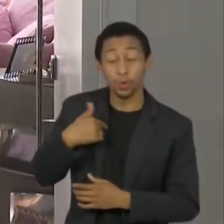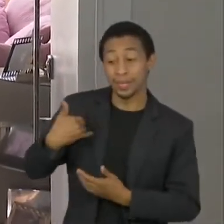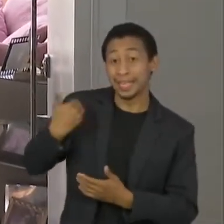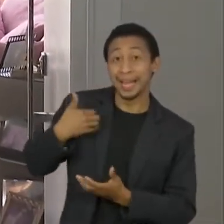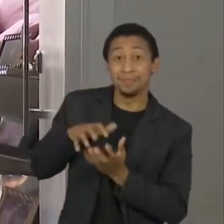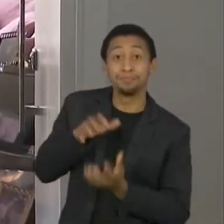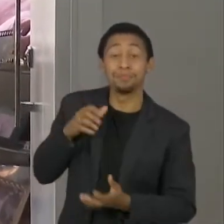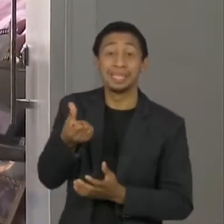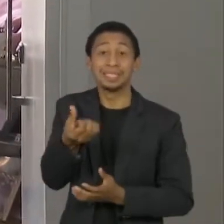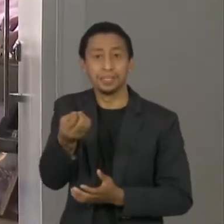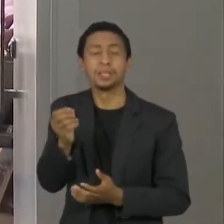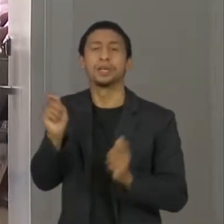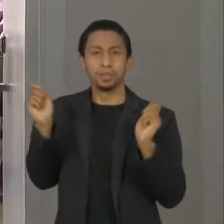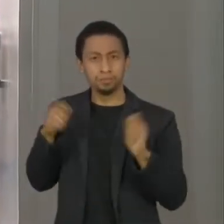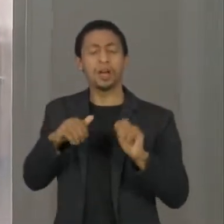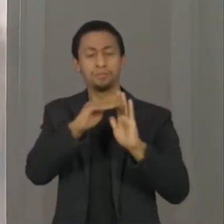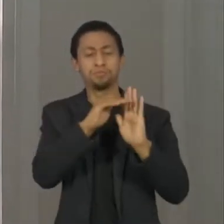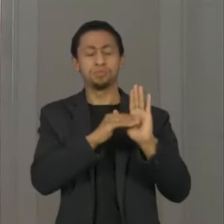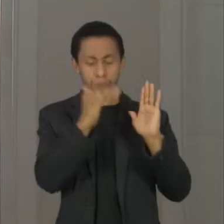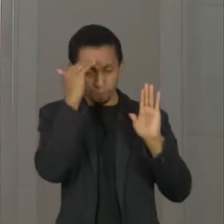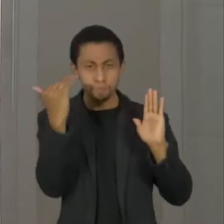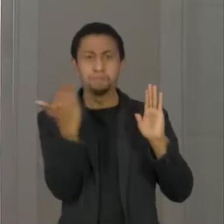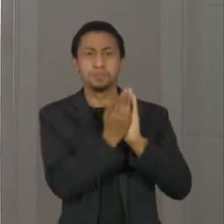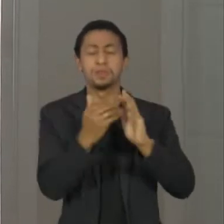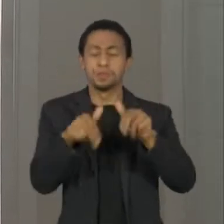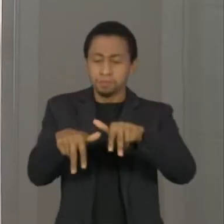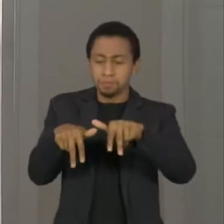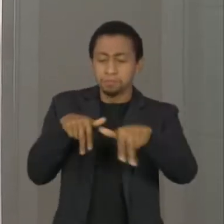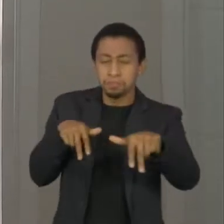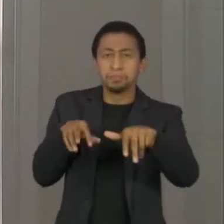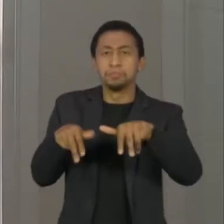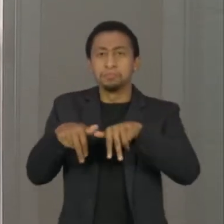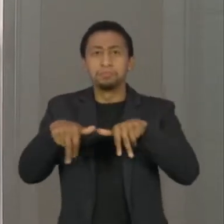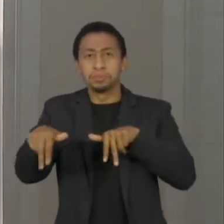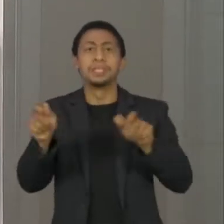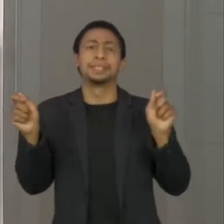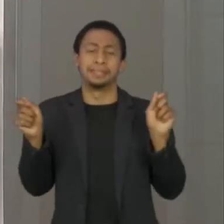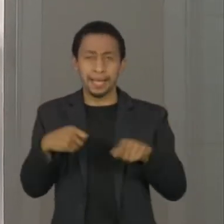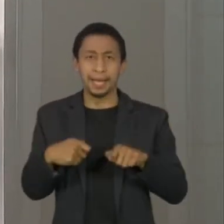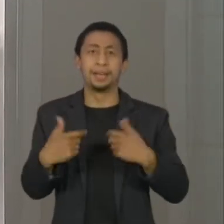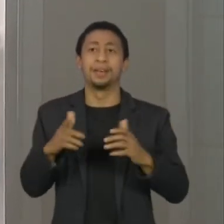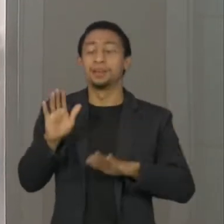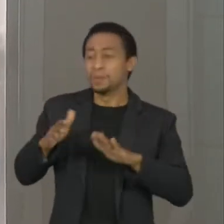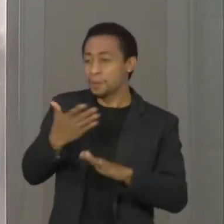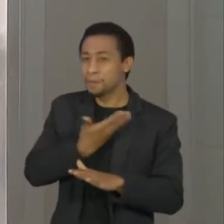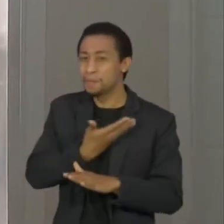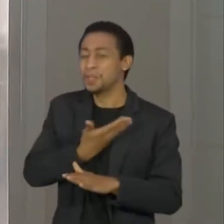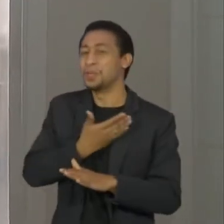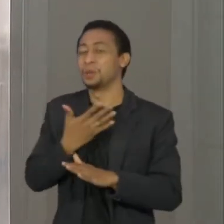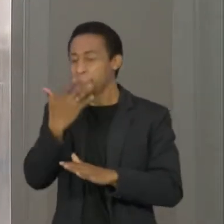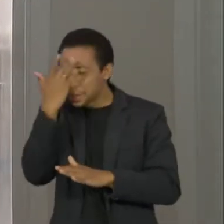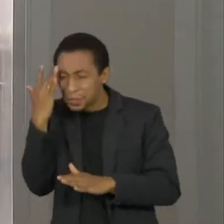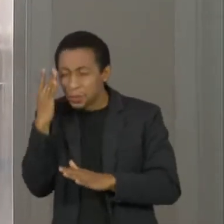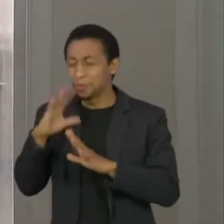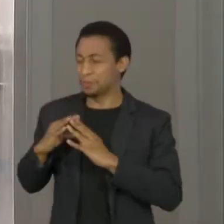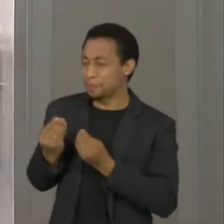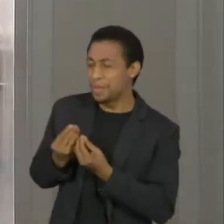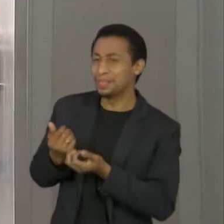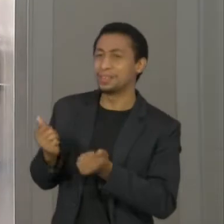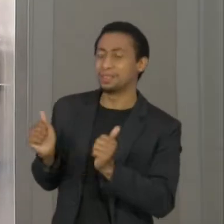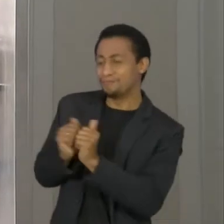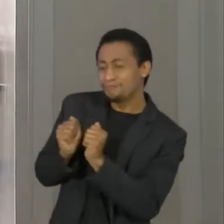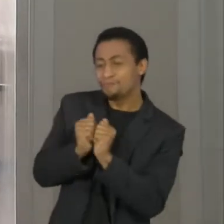respeitar o distanciamento sem deixar de ter a companhia de pessoas queridas. Um estudo feito em São Paulo mostrou que